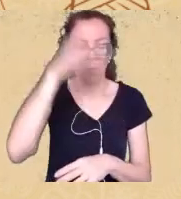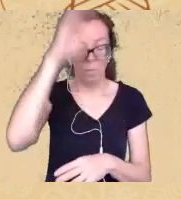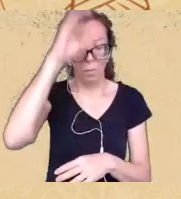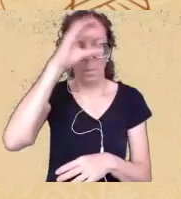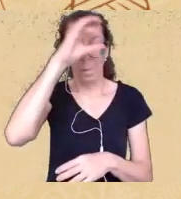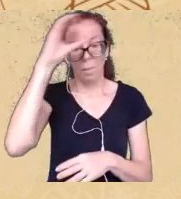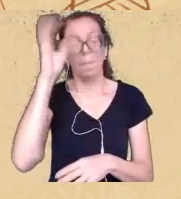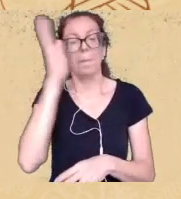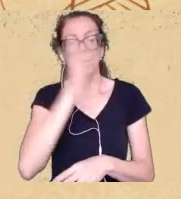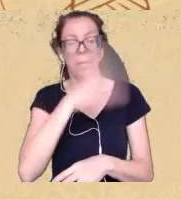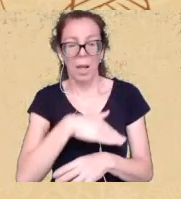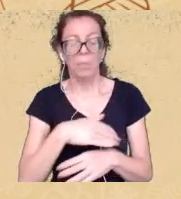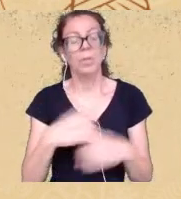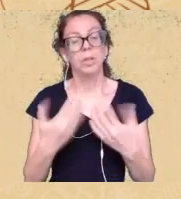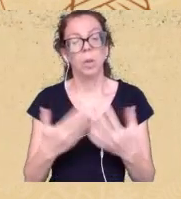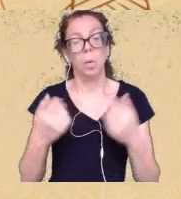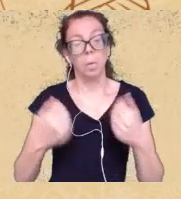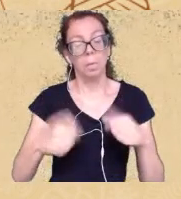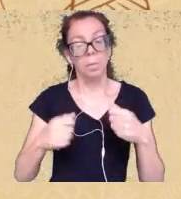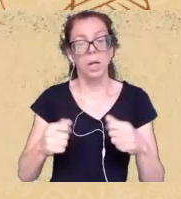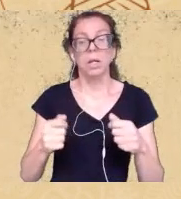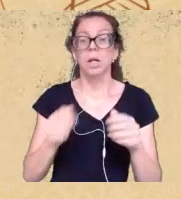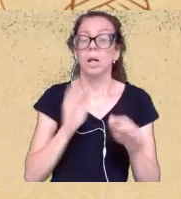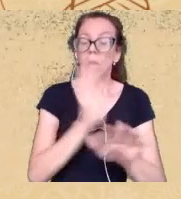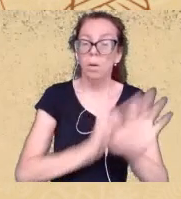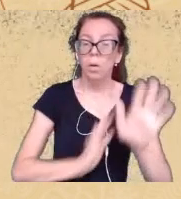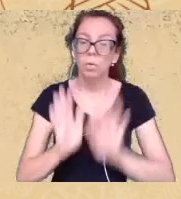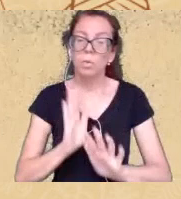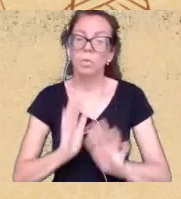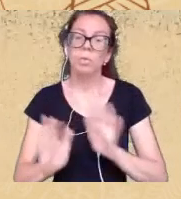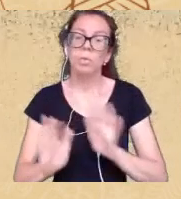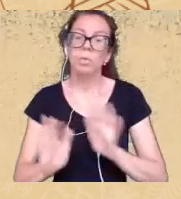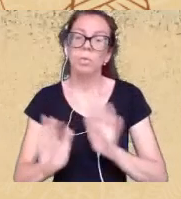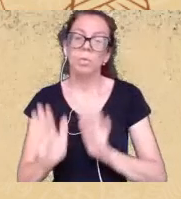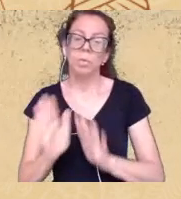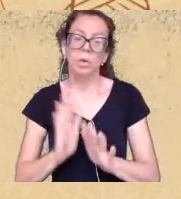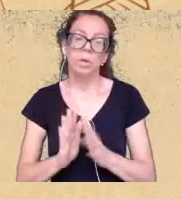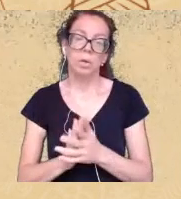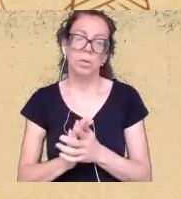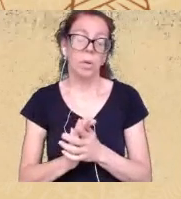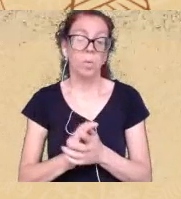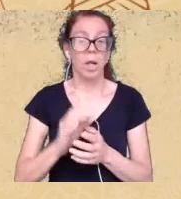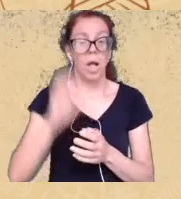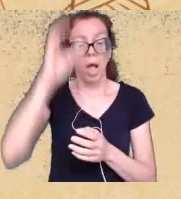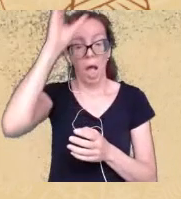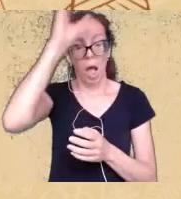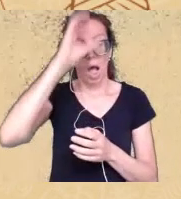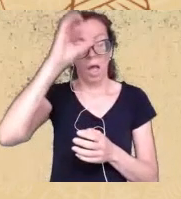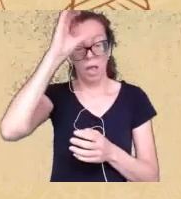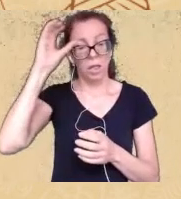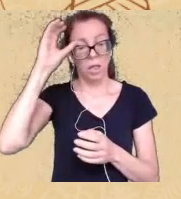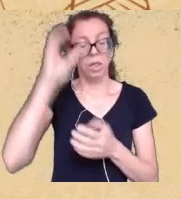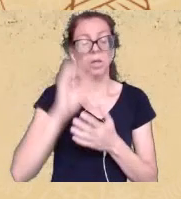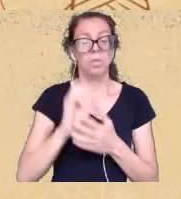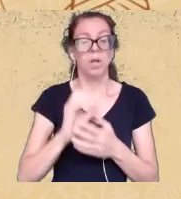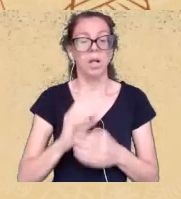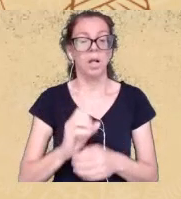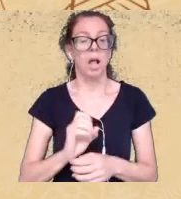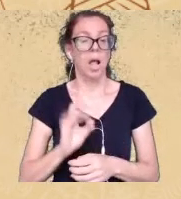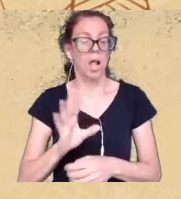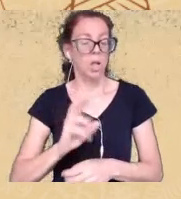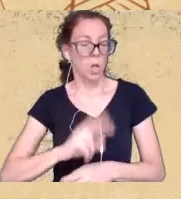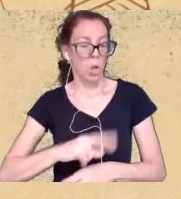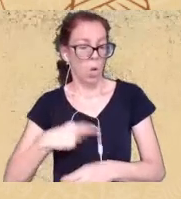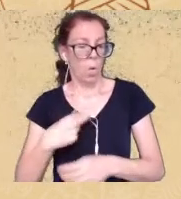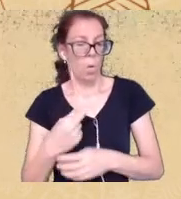é inclusive reconhecer que o cristianismo ele não é uma religião dentre muitas ele é uma imposição global de